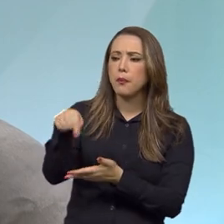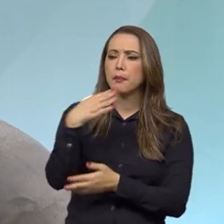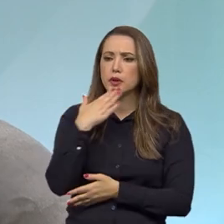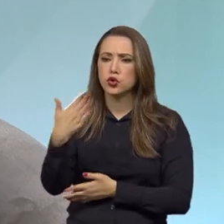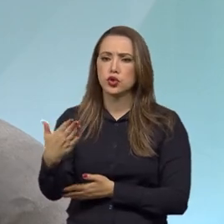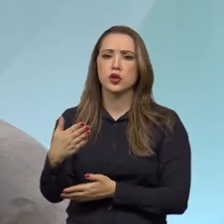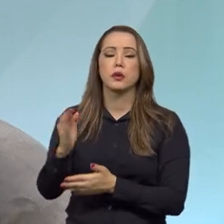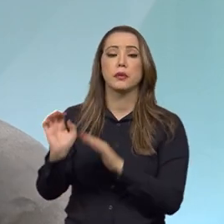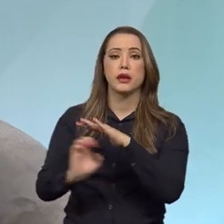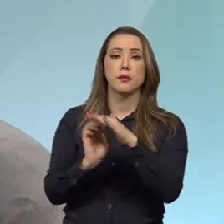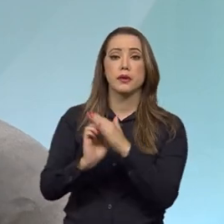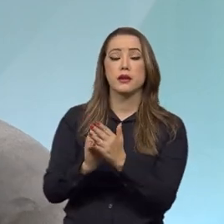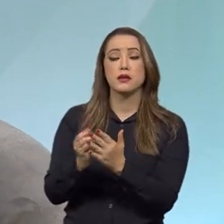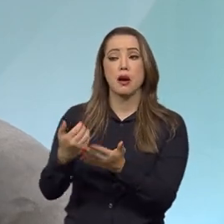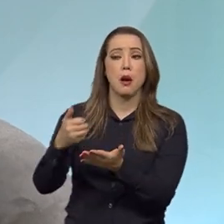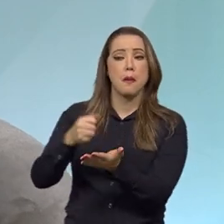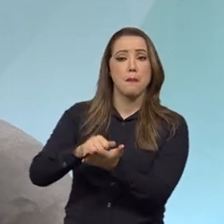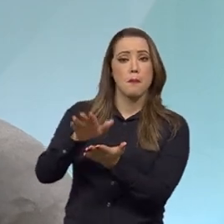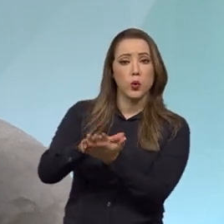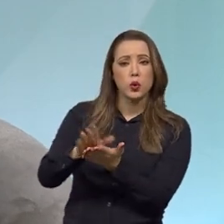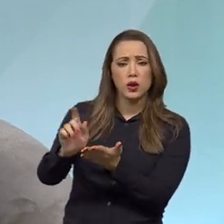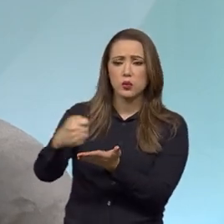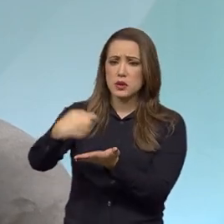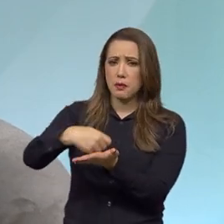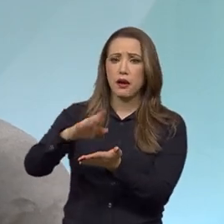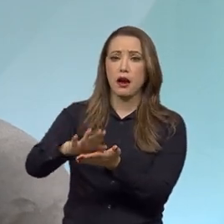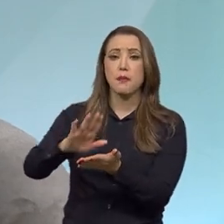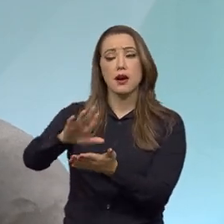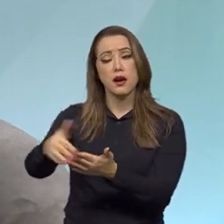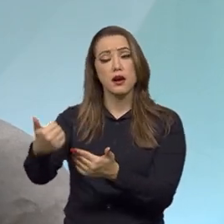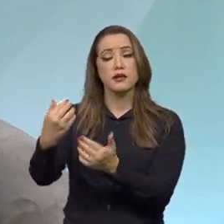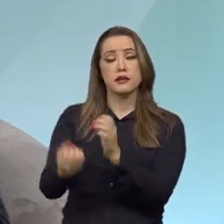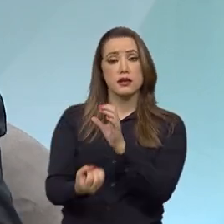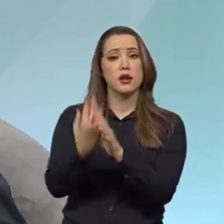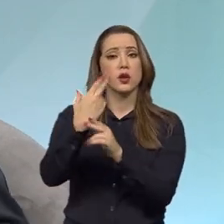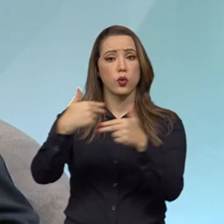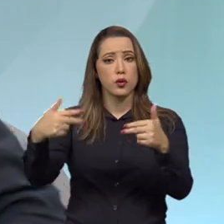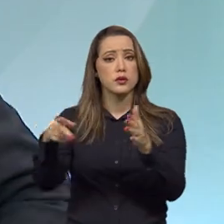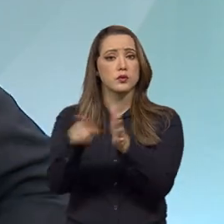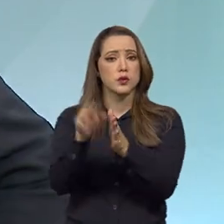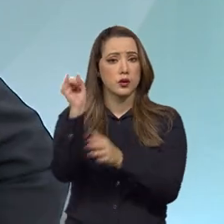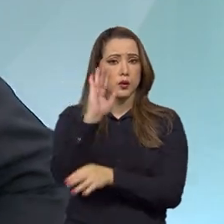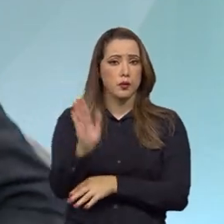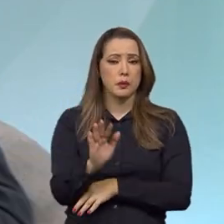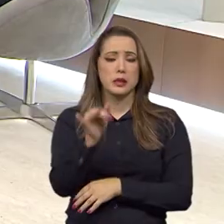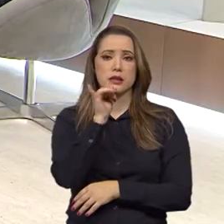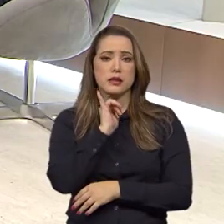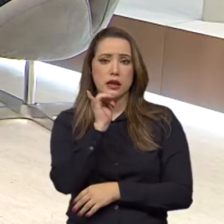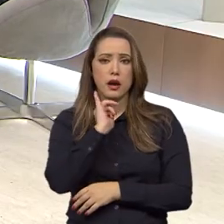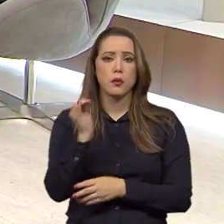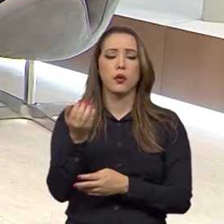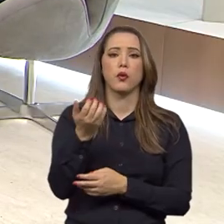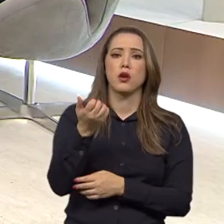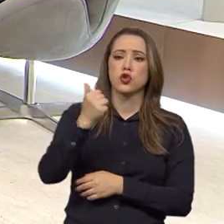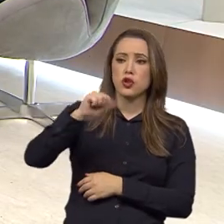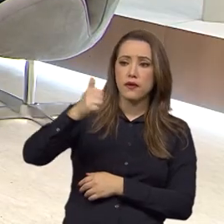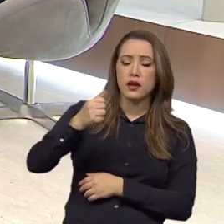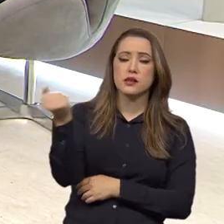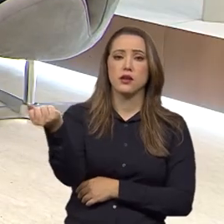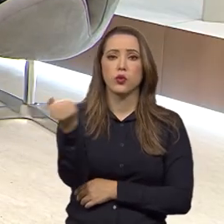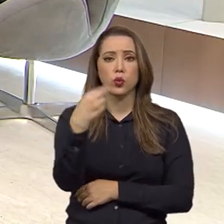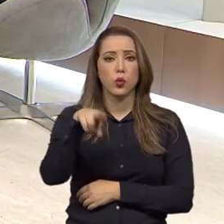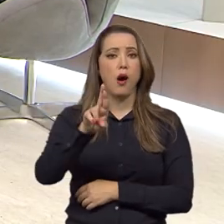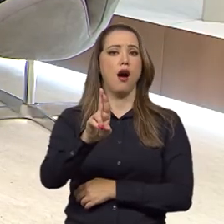instale as estações de aferição de qualidade do ar nas outras localidades do Brasil. Portanto, fazendo com que nós possamos